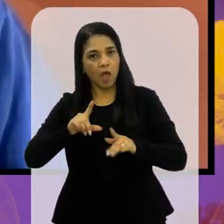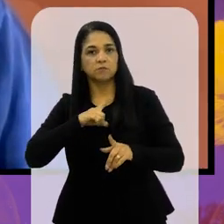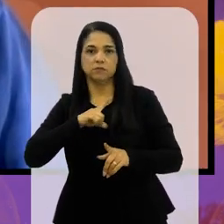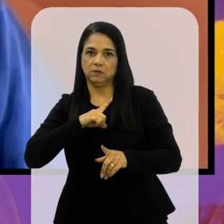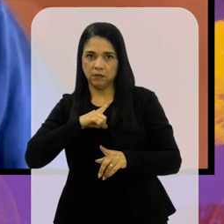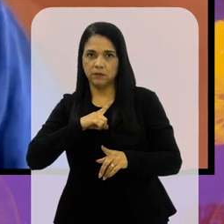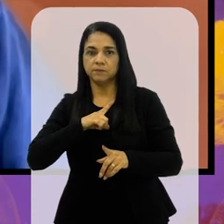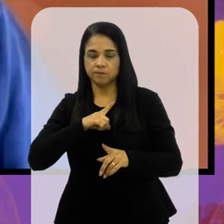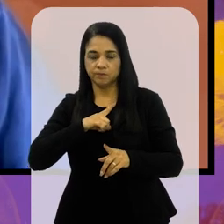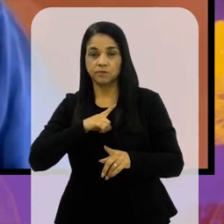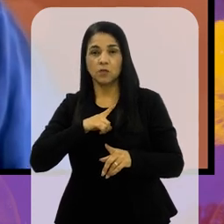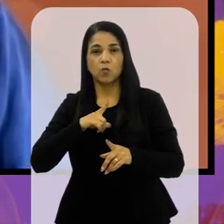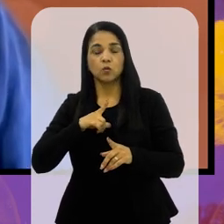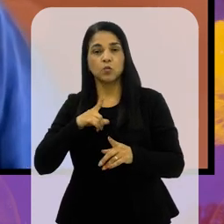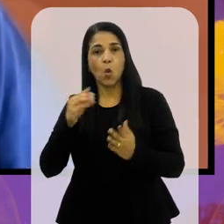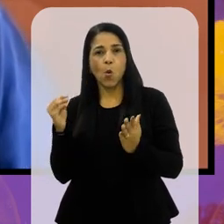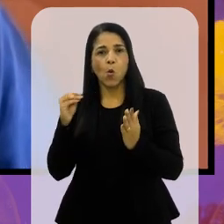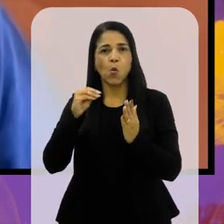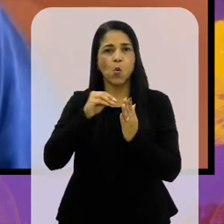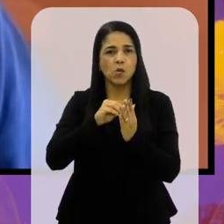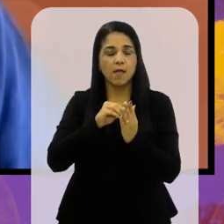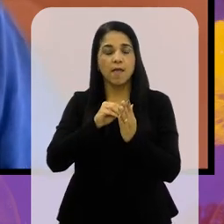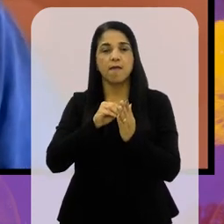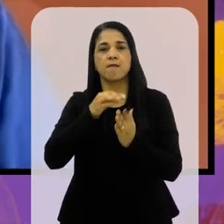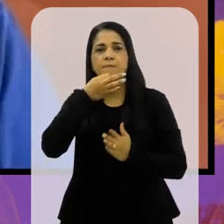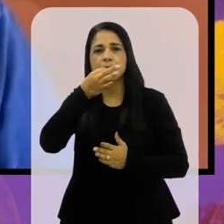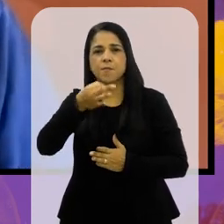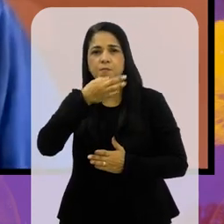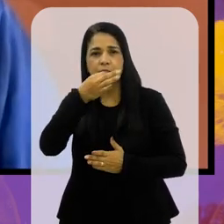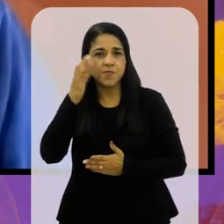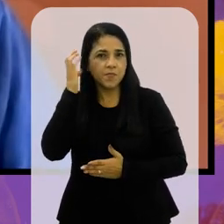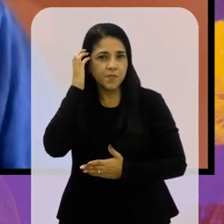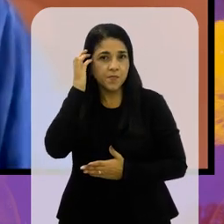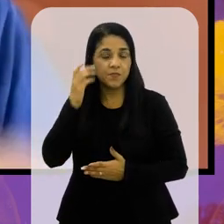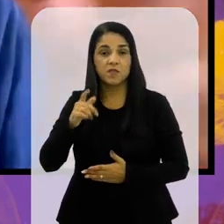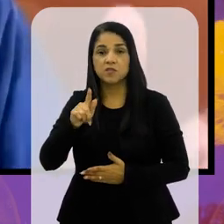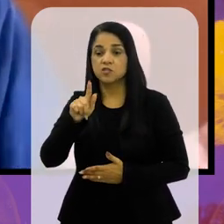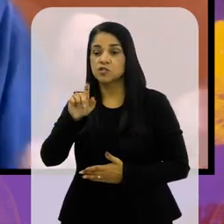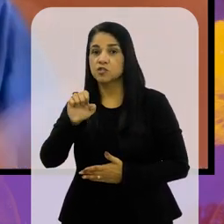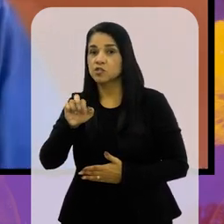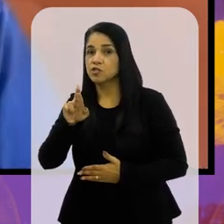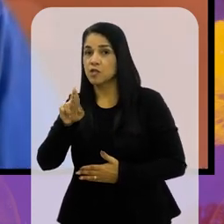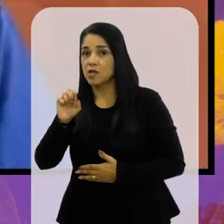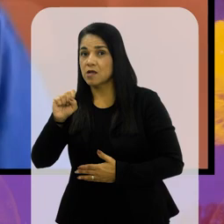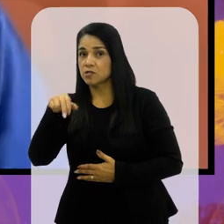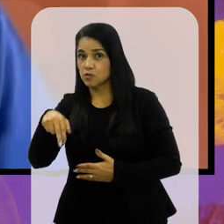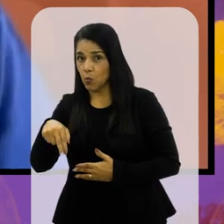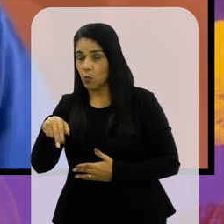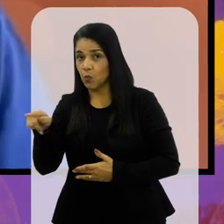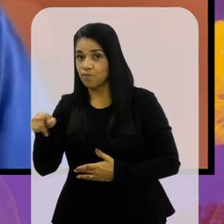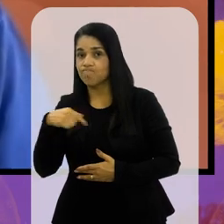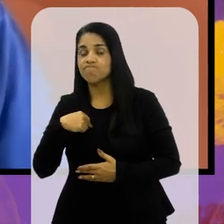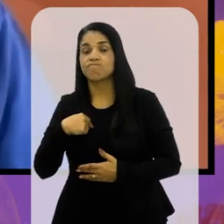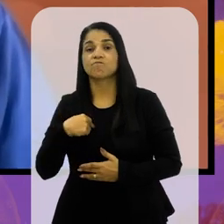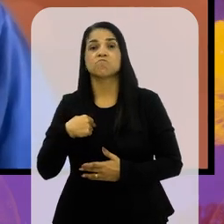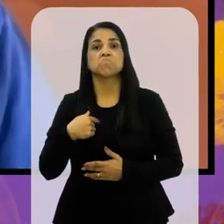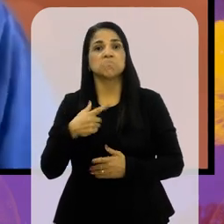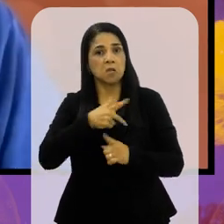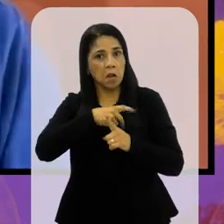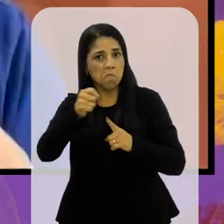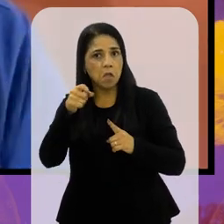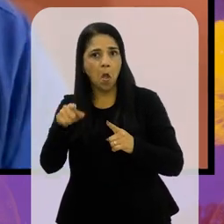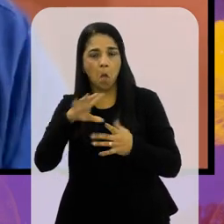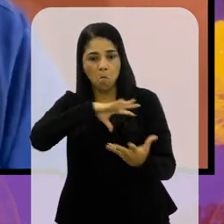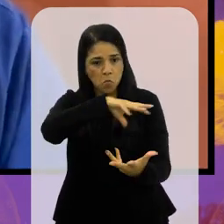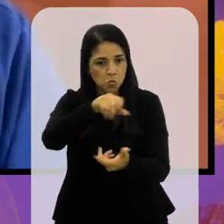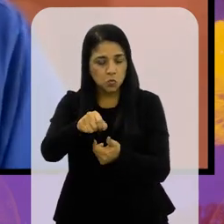quando eu coloquei essa matéria na Super Rádio Tupi, Gerson Canhotinho de Ouro, tricampeão do mundo, ele falou,